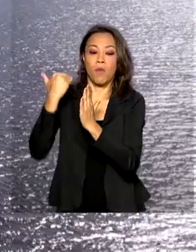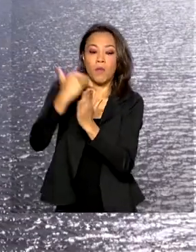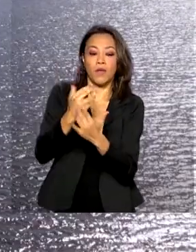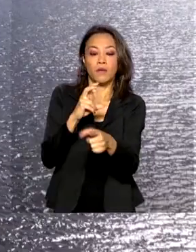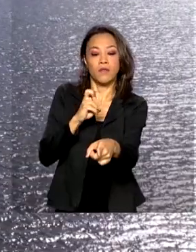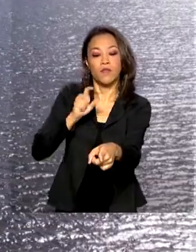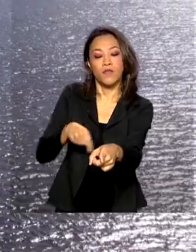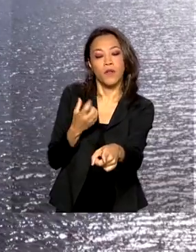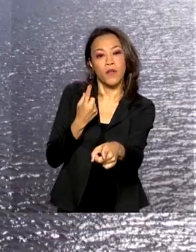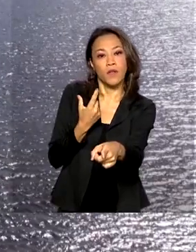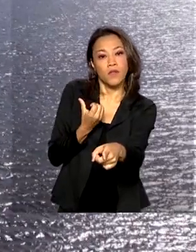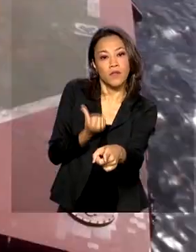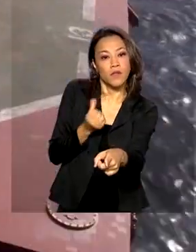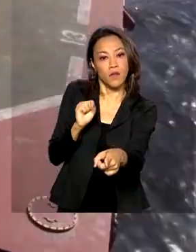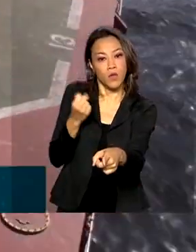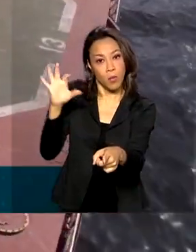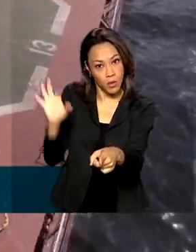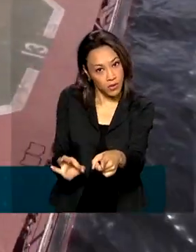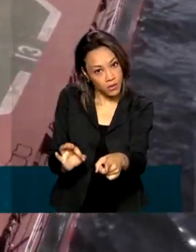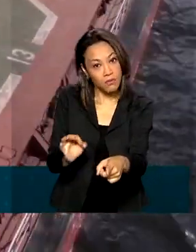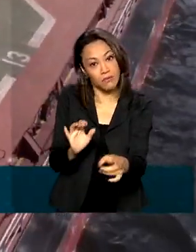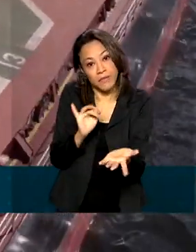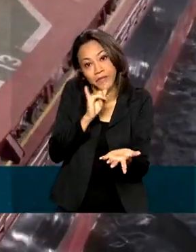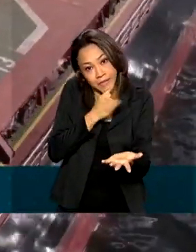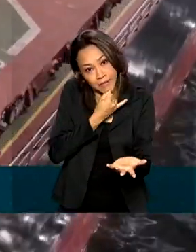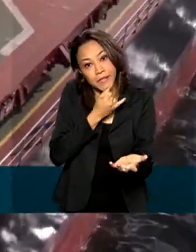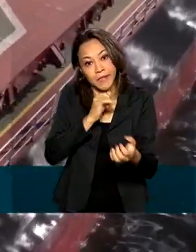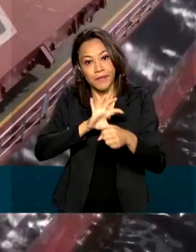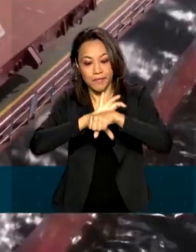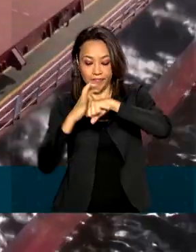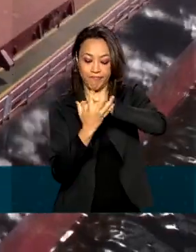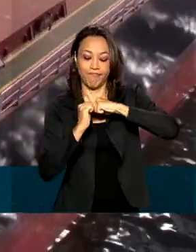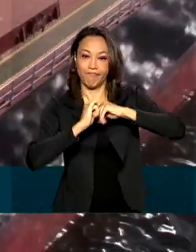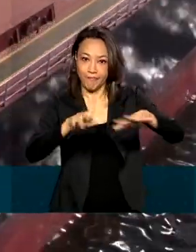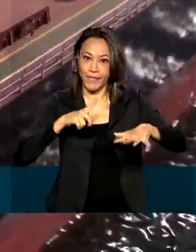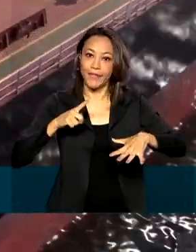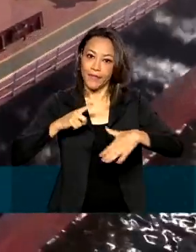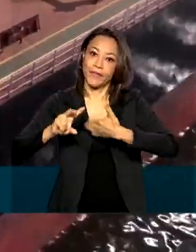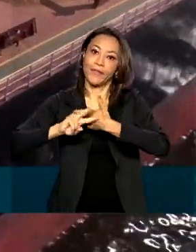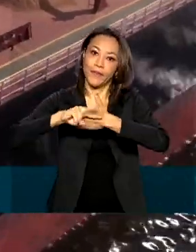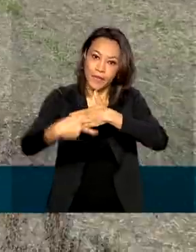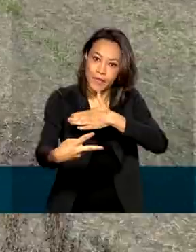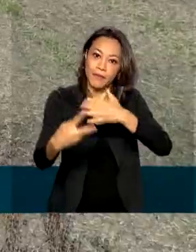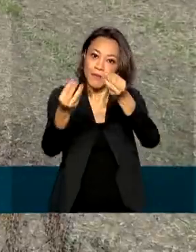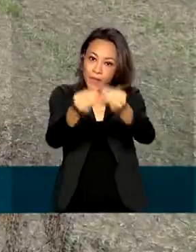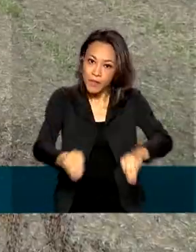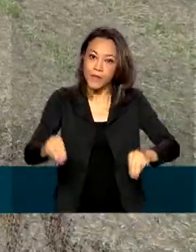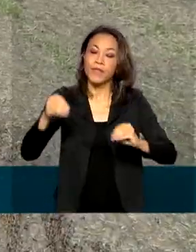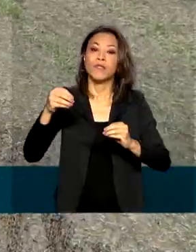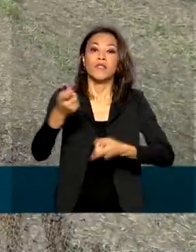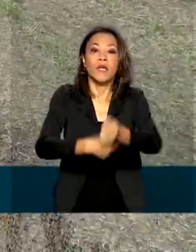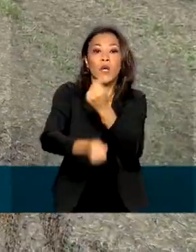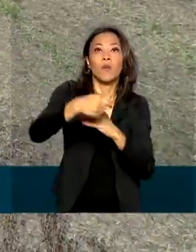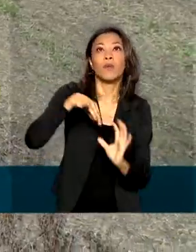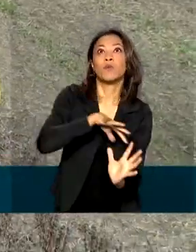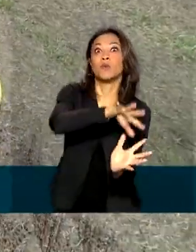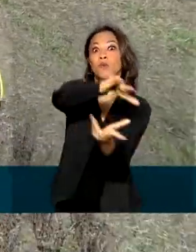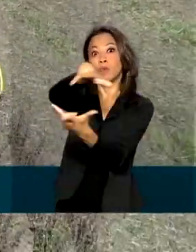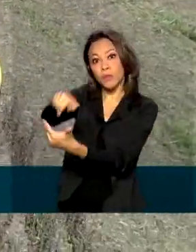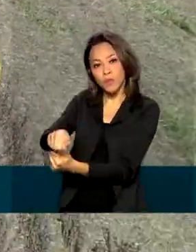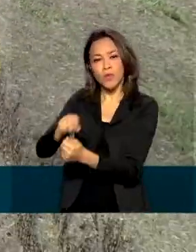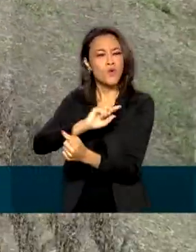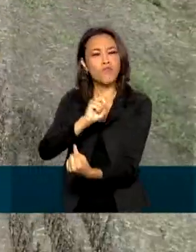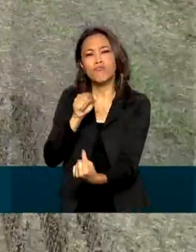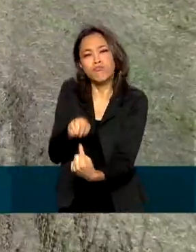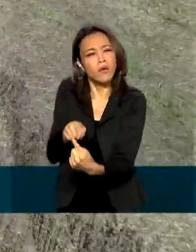apesar da pandemia do coronavírus, que impactou economias ao redor do mundo. Entre os motivos para este aumento